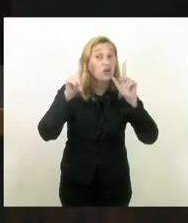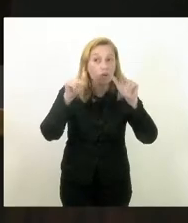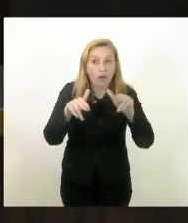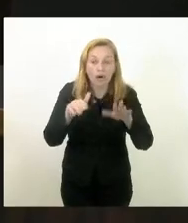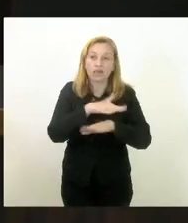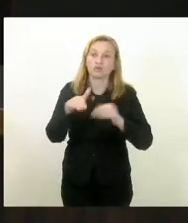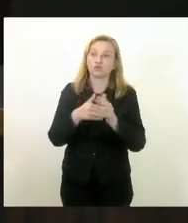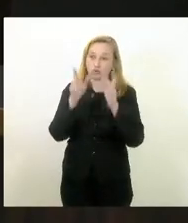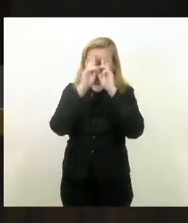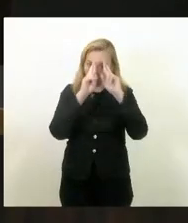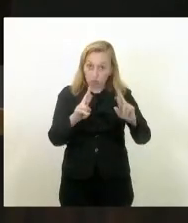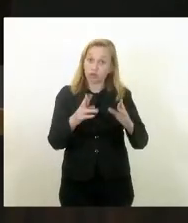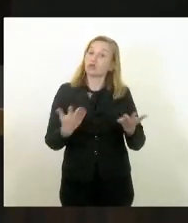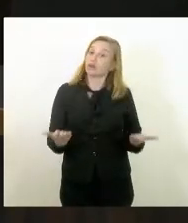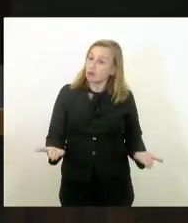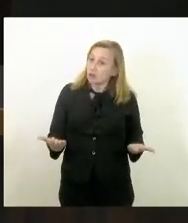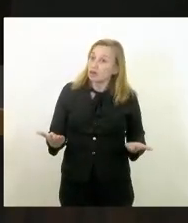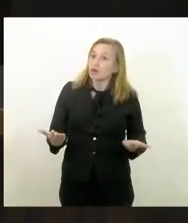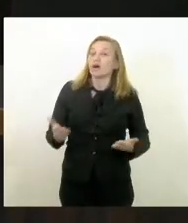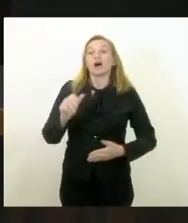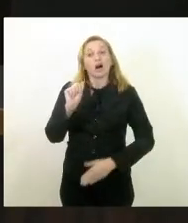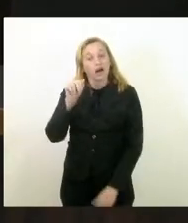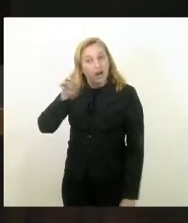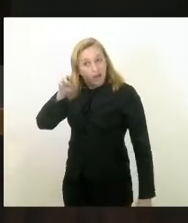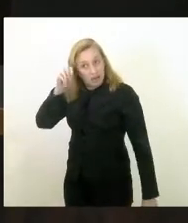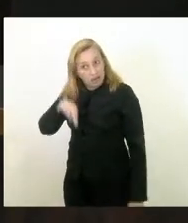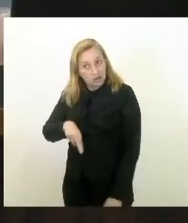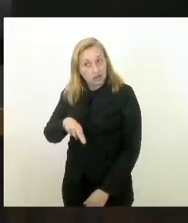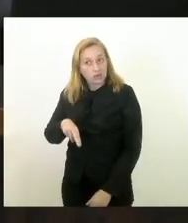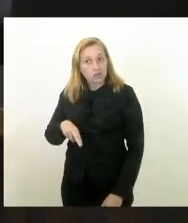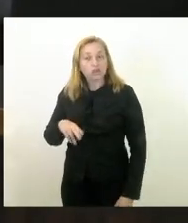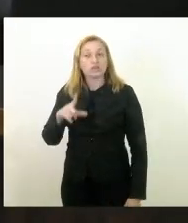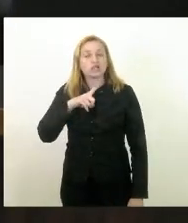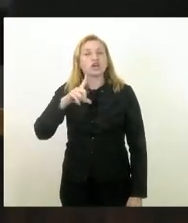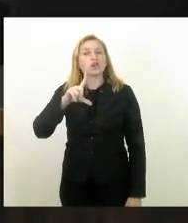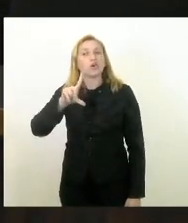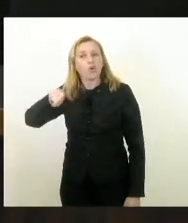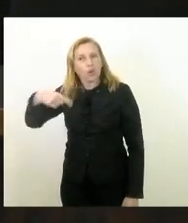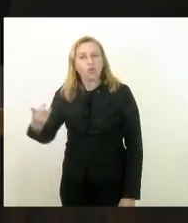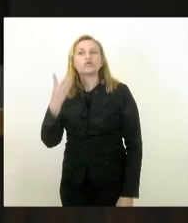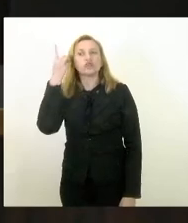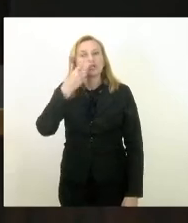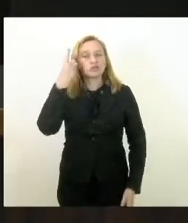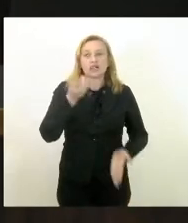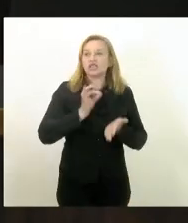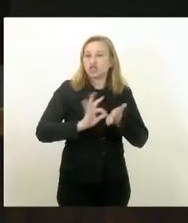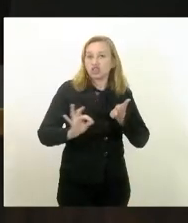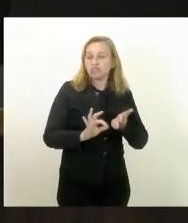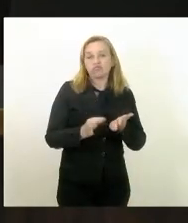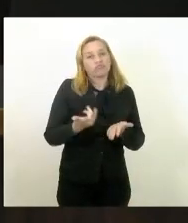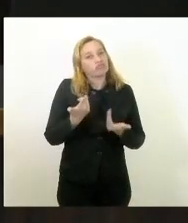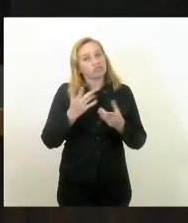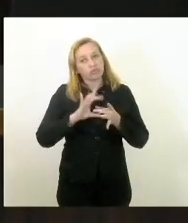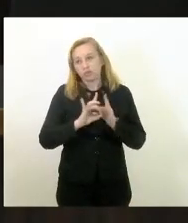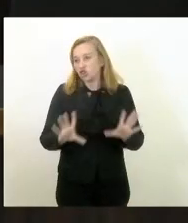respeito por favor Anderson tem outros parlamentares aqui inscritos eu não deixei falar